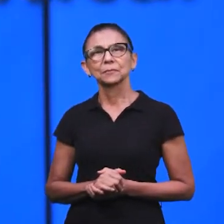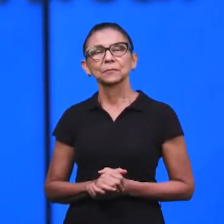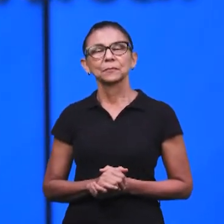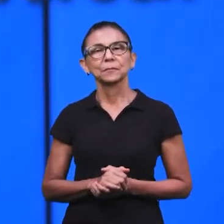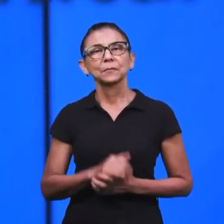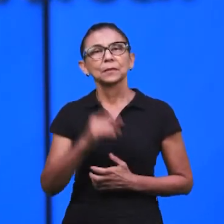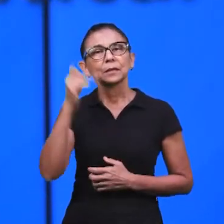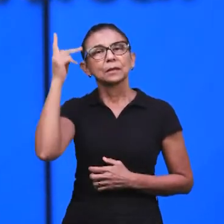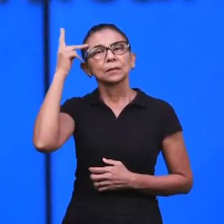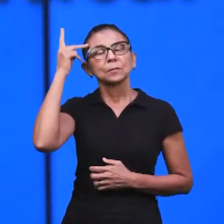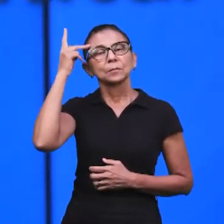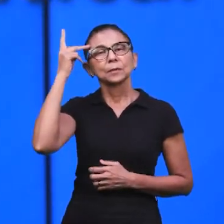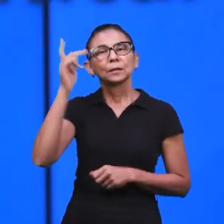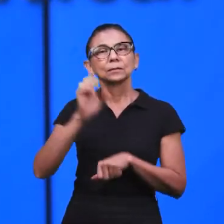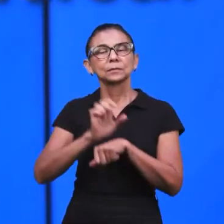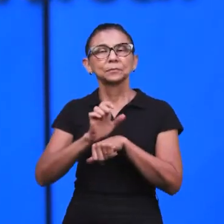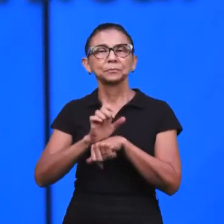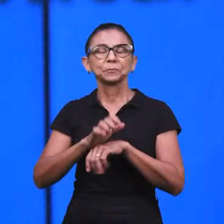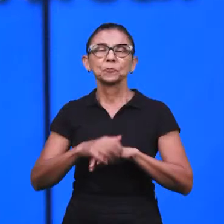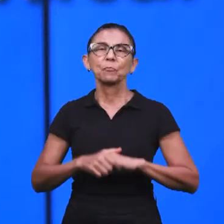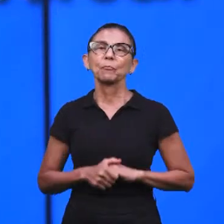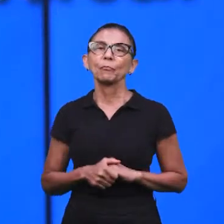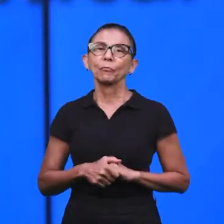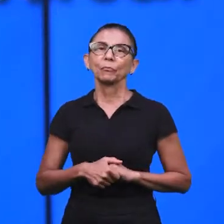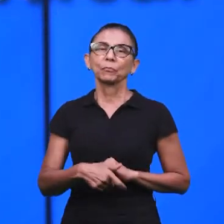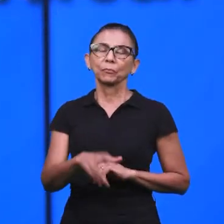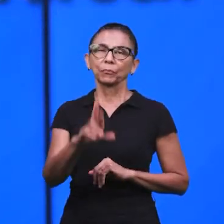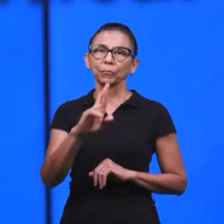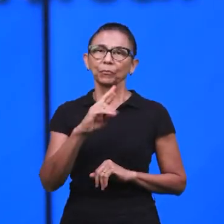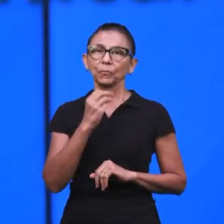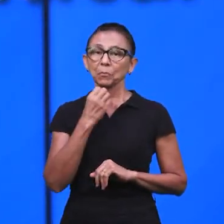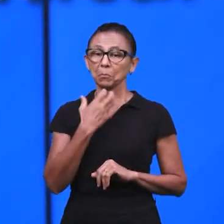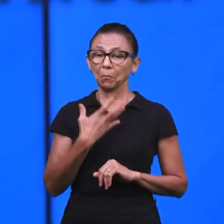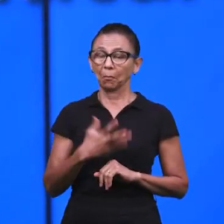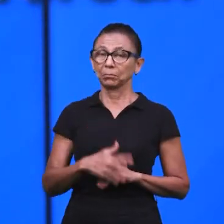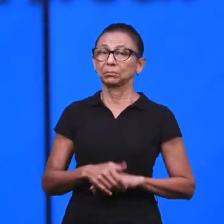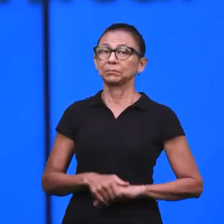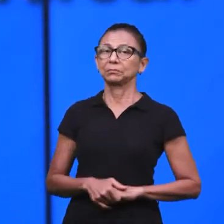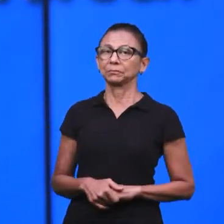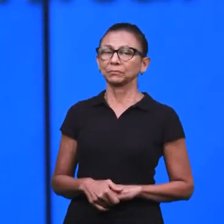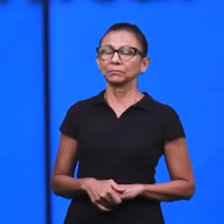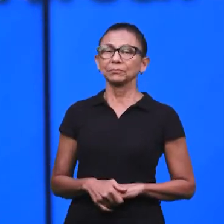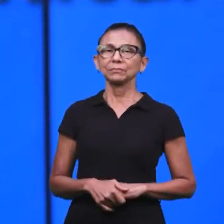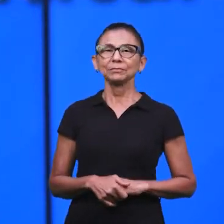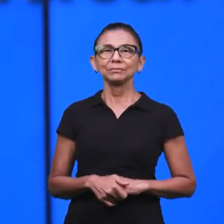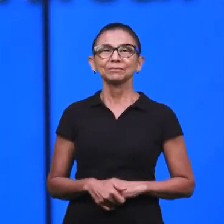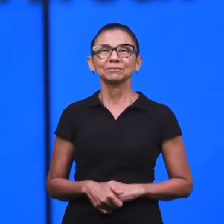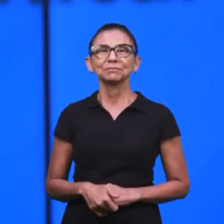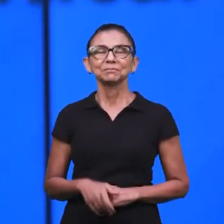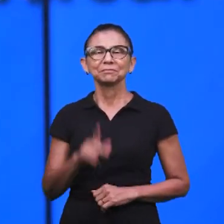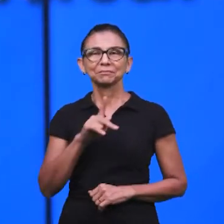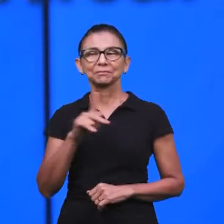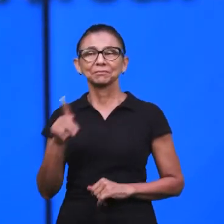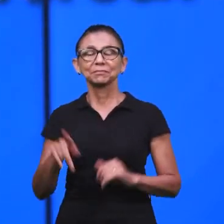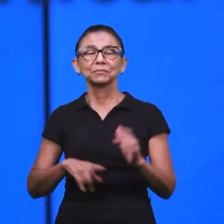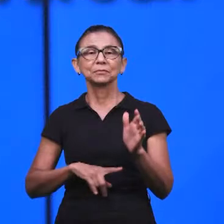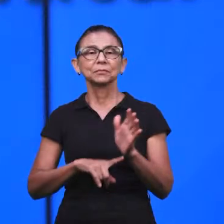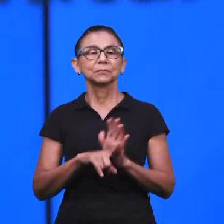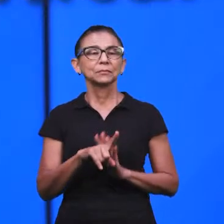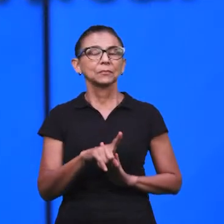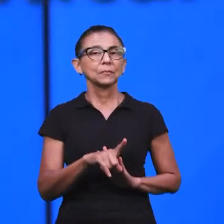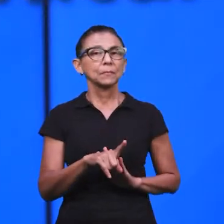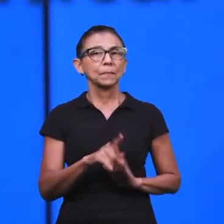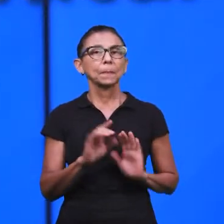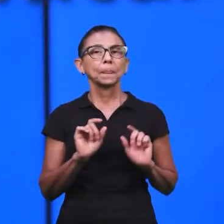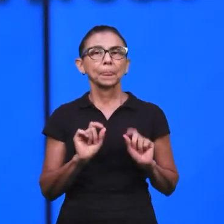igreja em Torino. Também em São Paulo, São José dos Campos. Muito boa a resposta que foi dada à pergunta da professora, né?